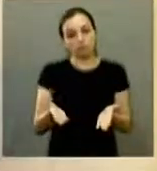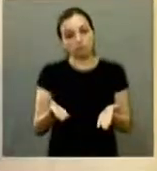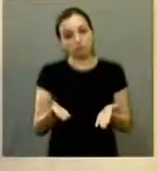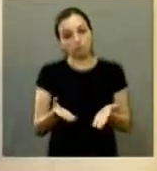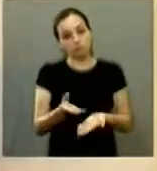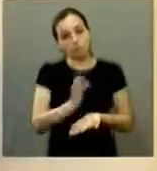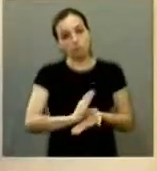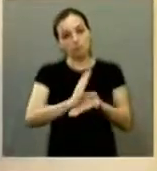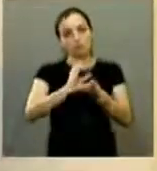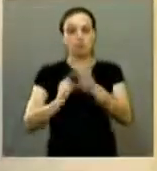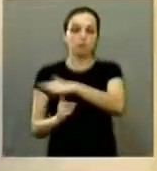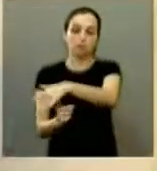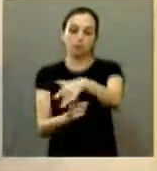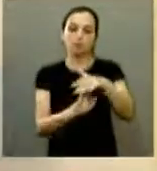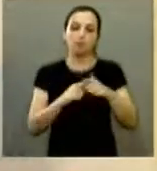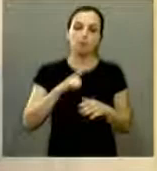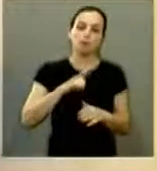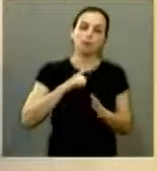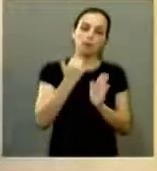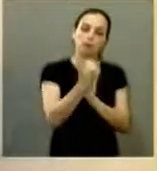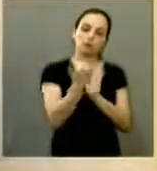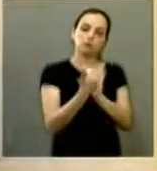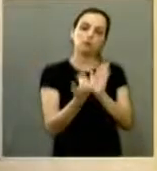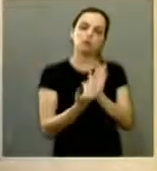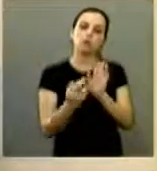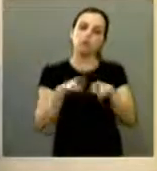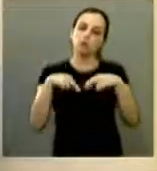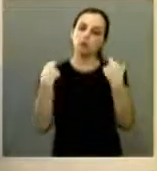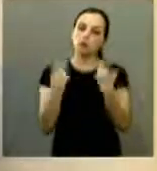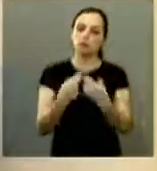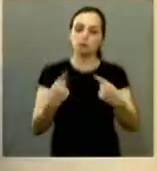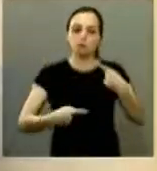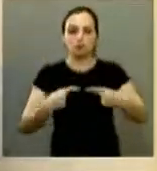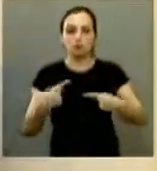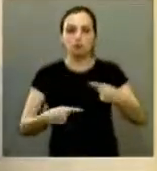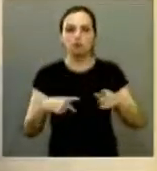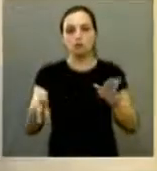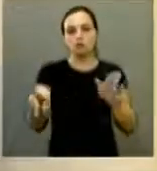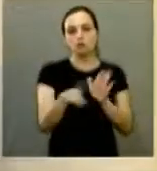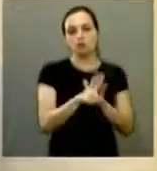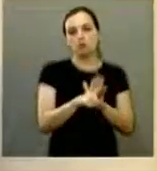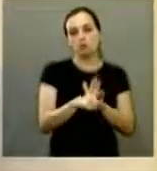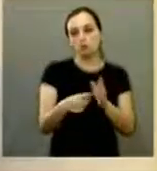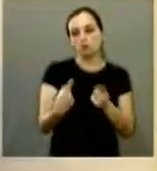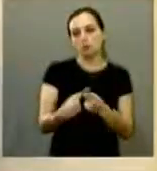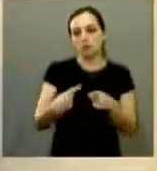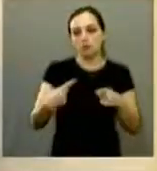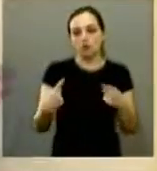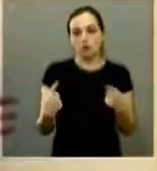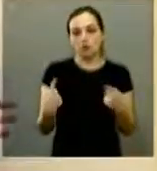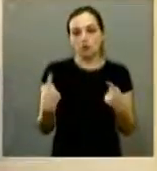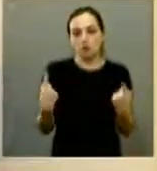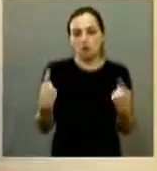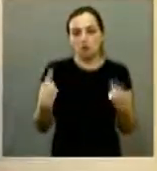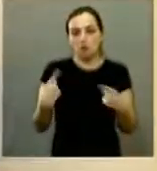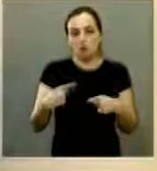conselho do meio ambiente inclusive tem uma pauta próxima reunião para discutir uma lei que proíba efetivamente